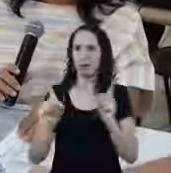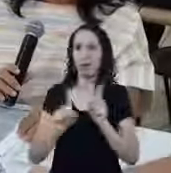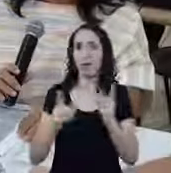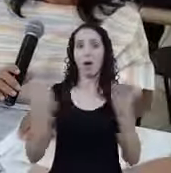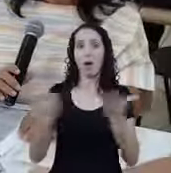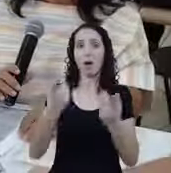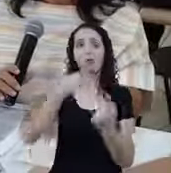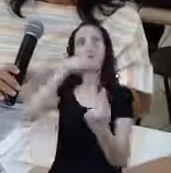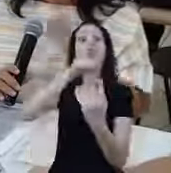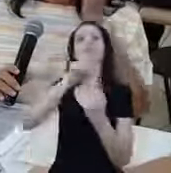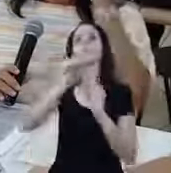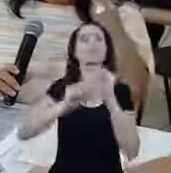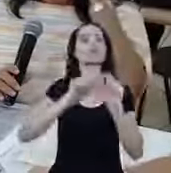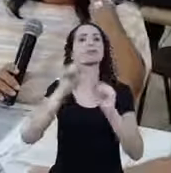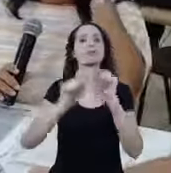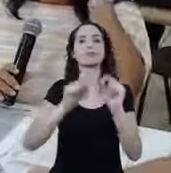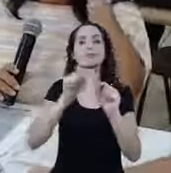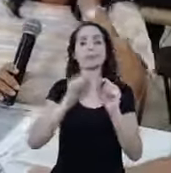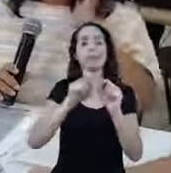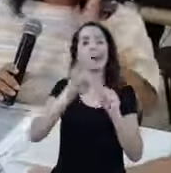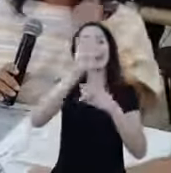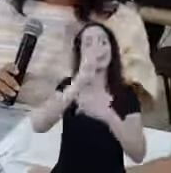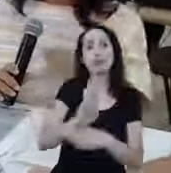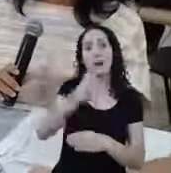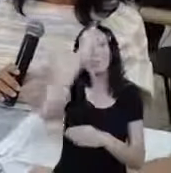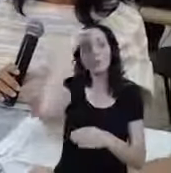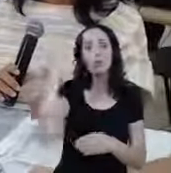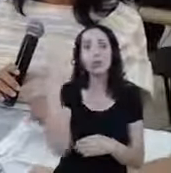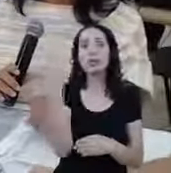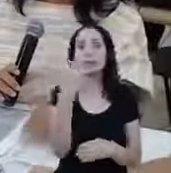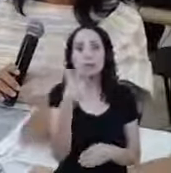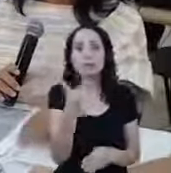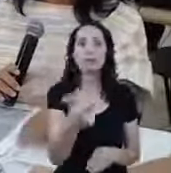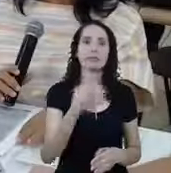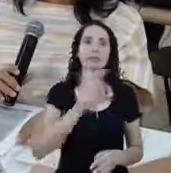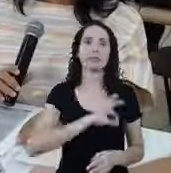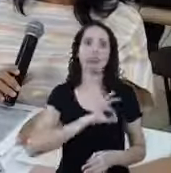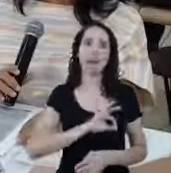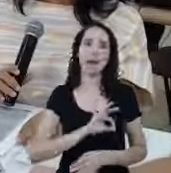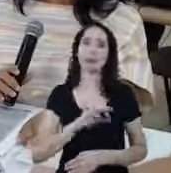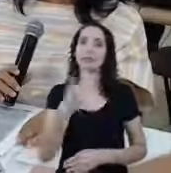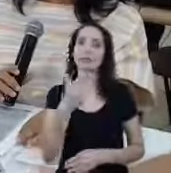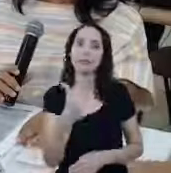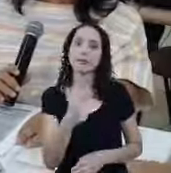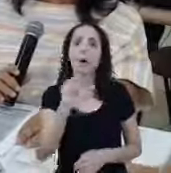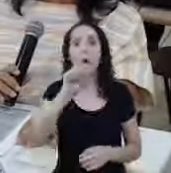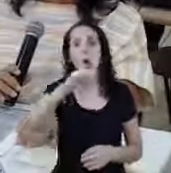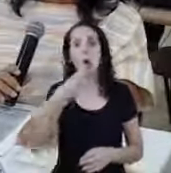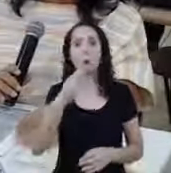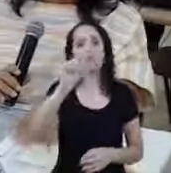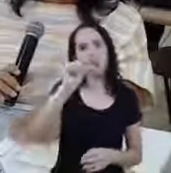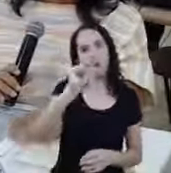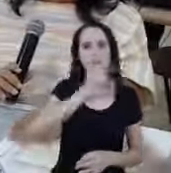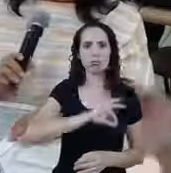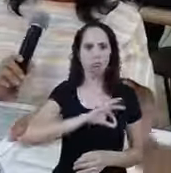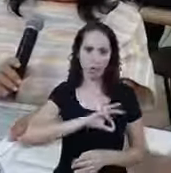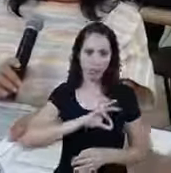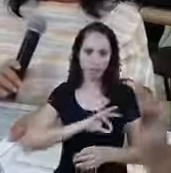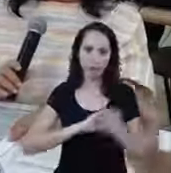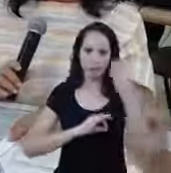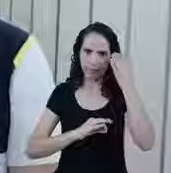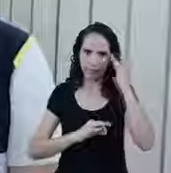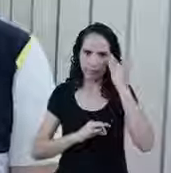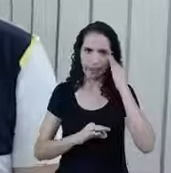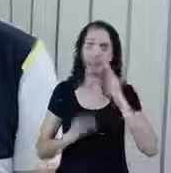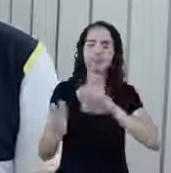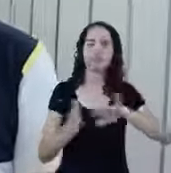cidadão É fazer essa política pública mesmo De amparo Para que a pessoa Sobreviva E não arrecadar Se você